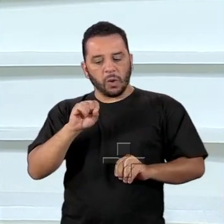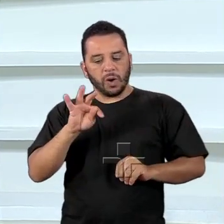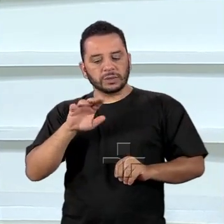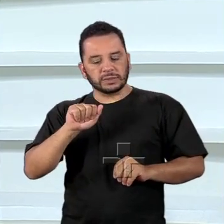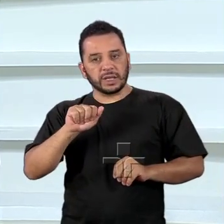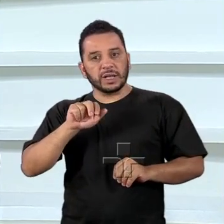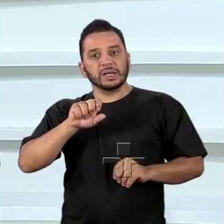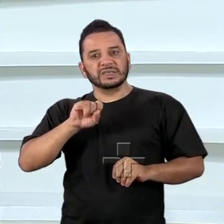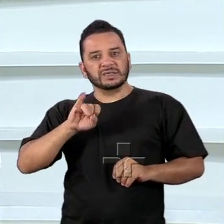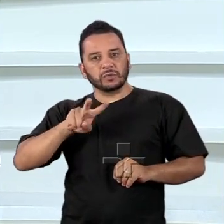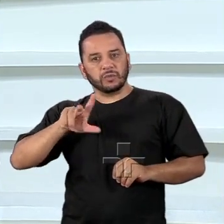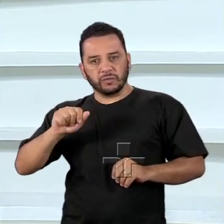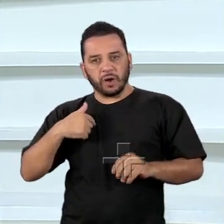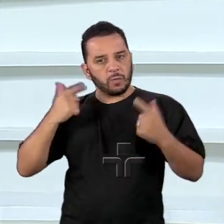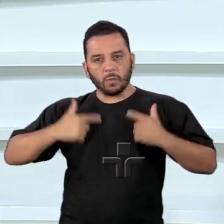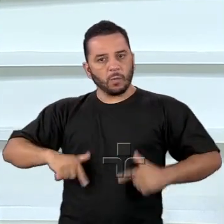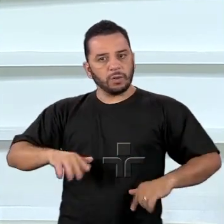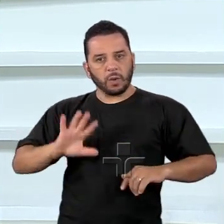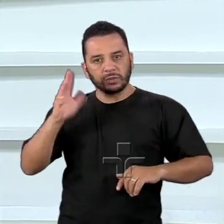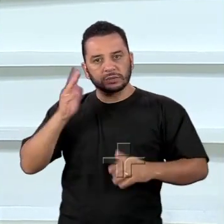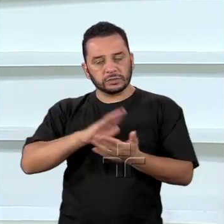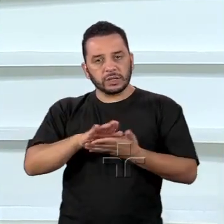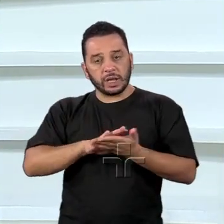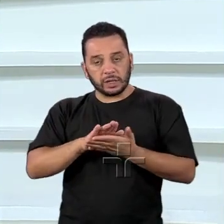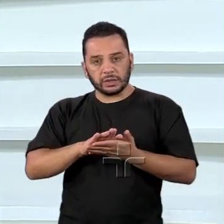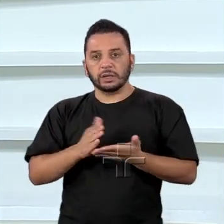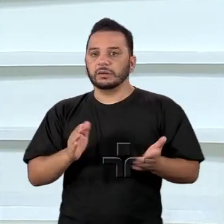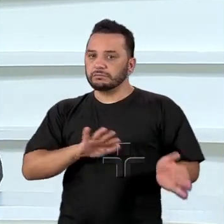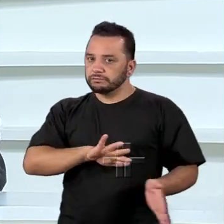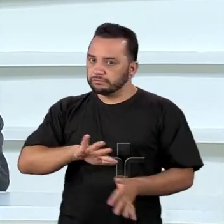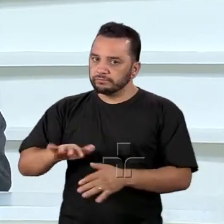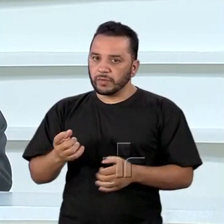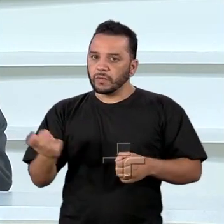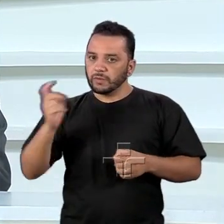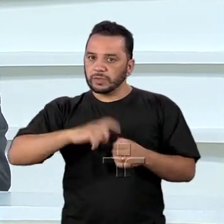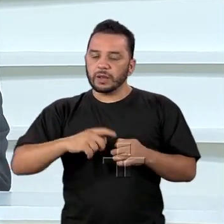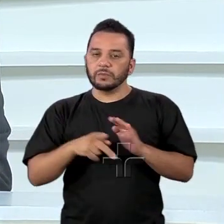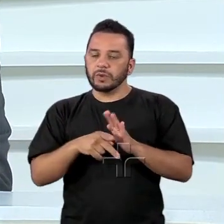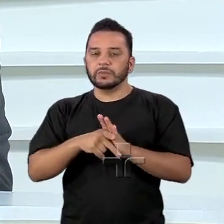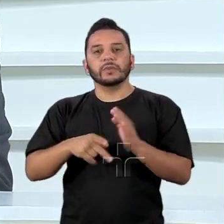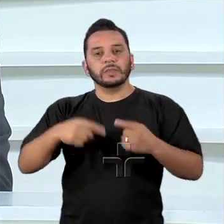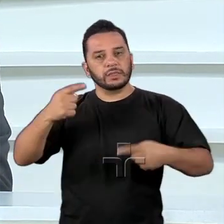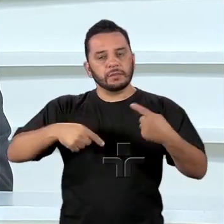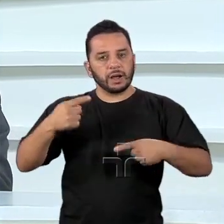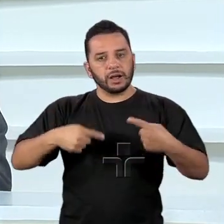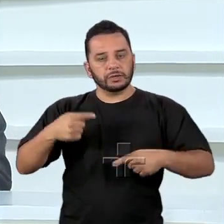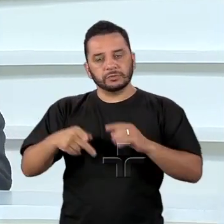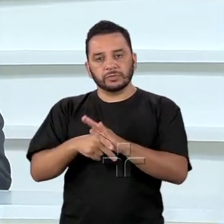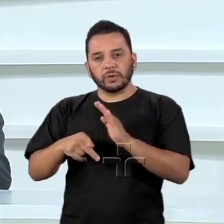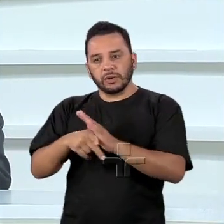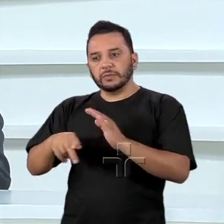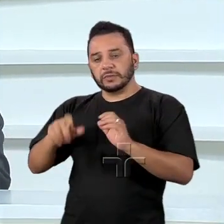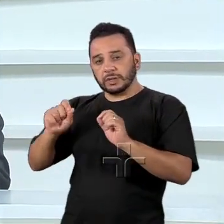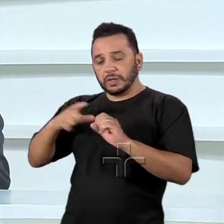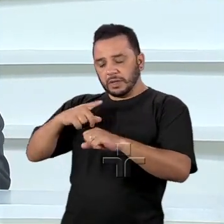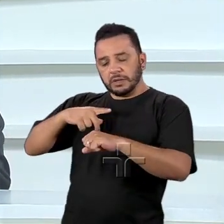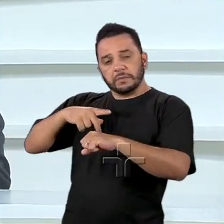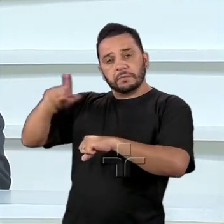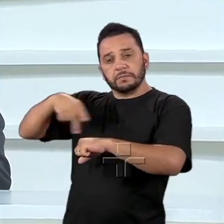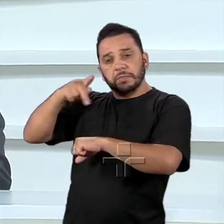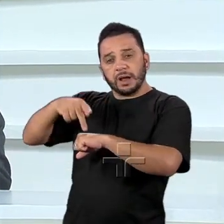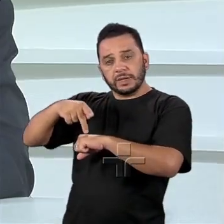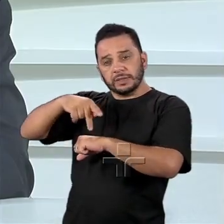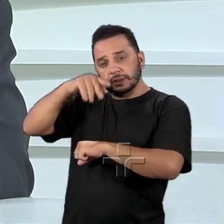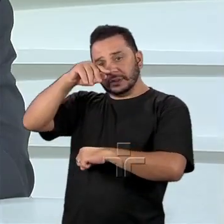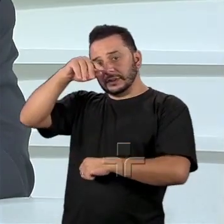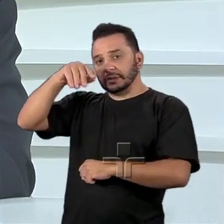vamos voltar ao debate sobre as relações do Brasil com o mundo. Giorgio. Bom, primeiro, lamentar mais